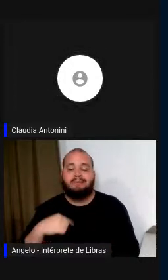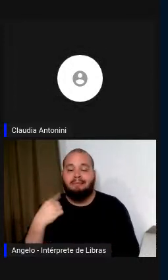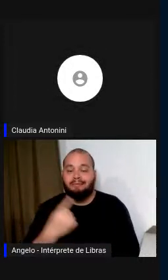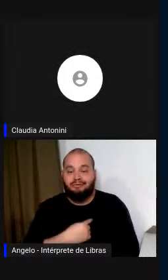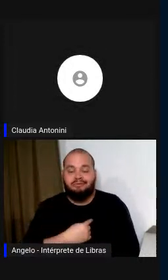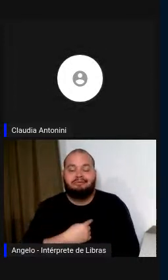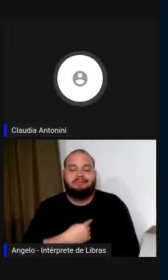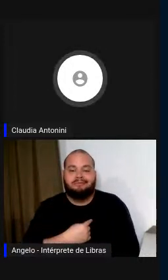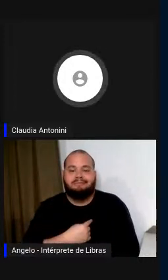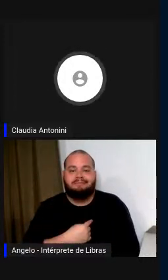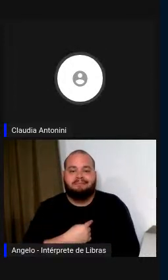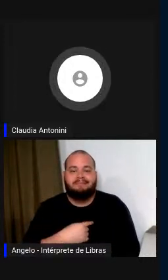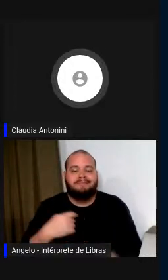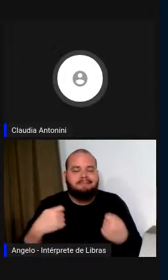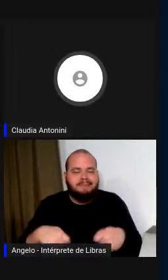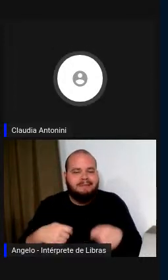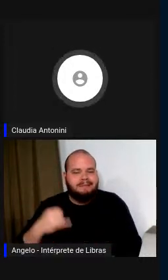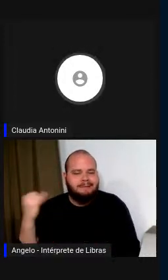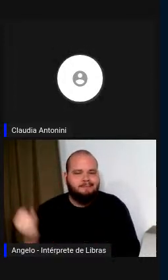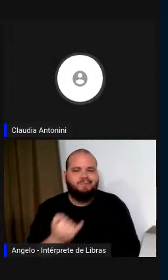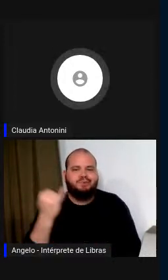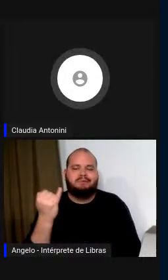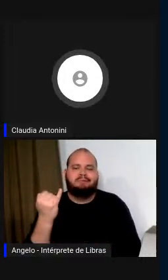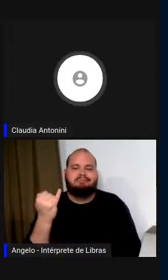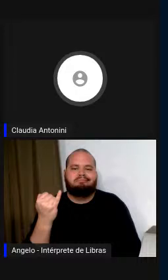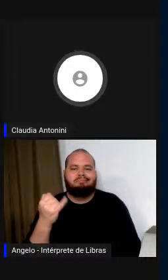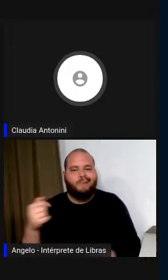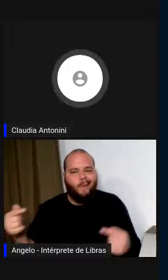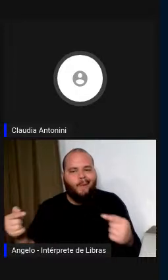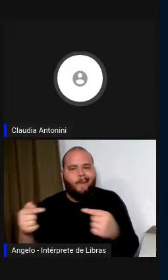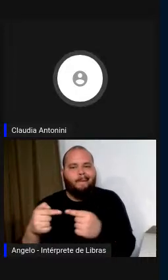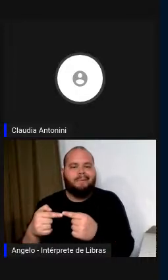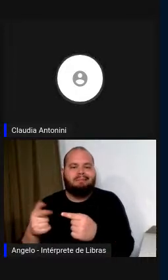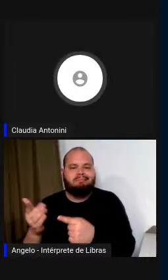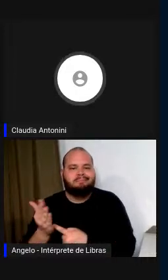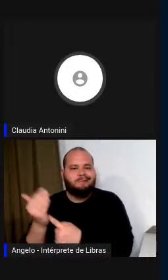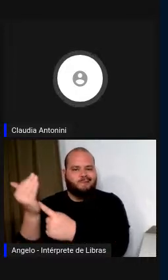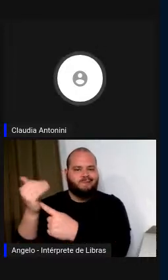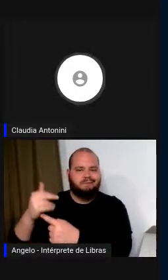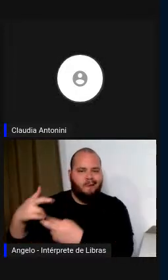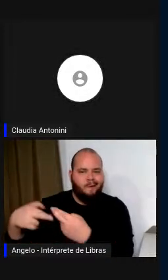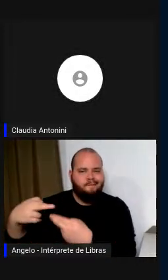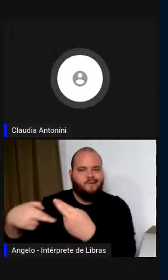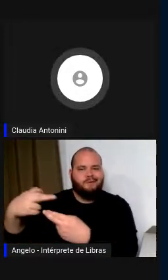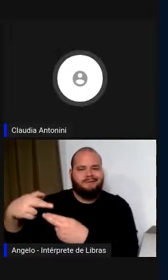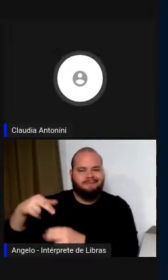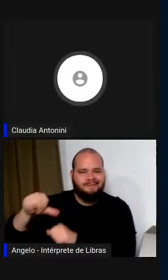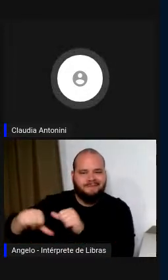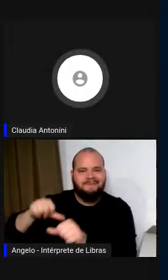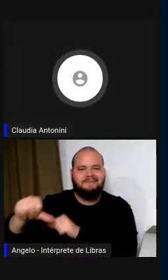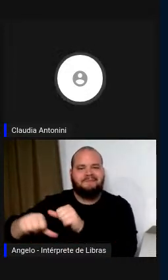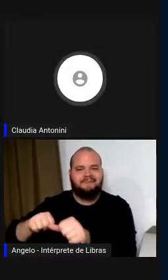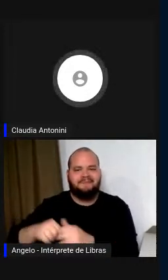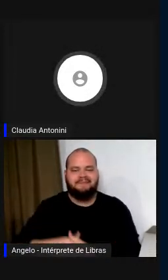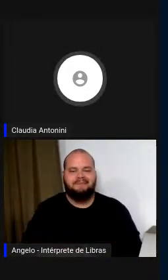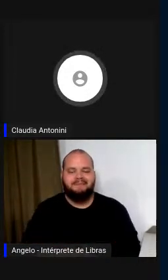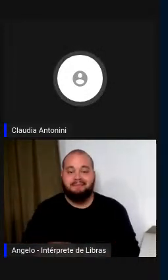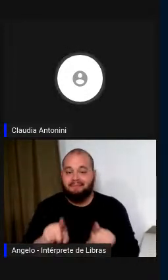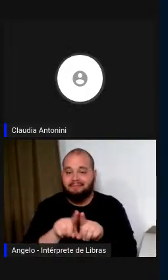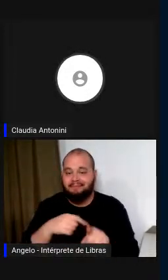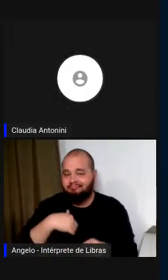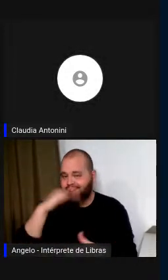nos adaptemos aos progressos tecnológicos e creio que a convivência com a